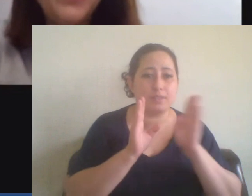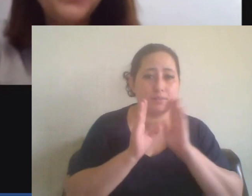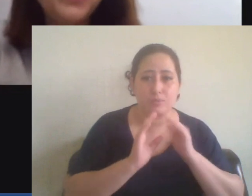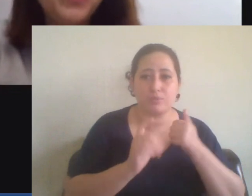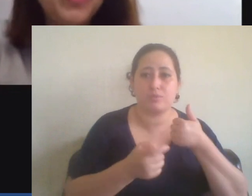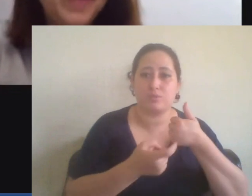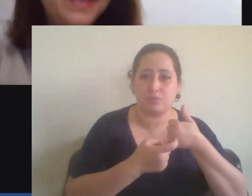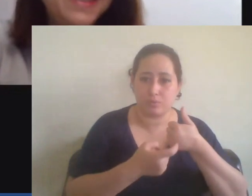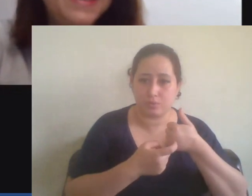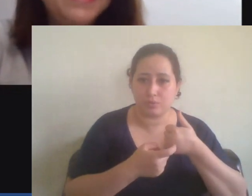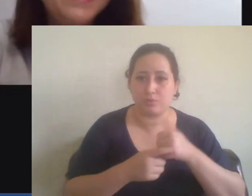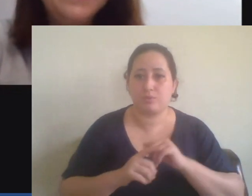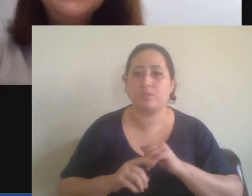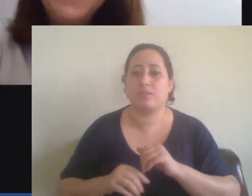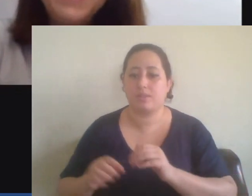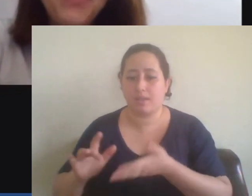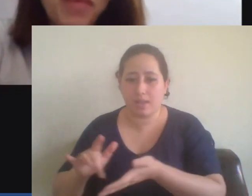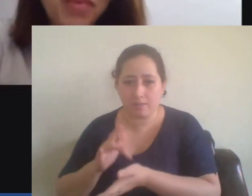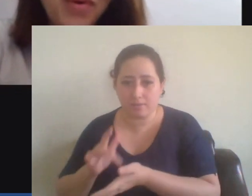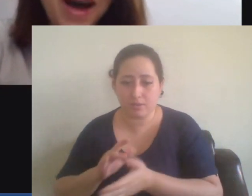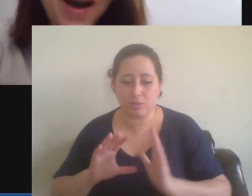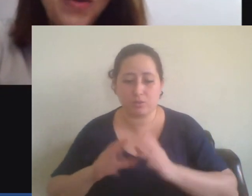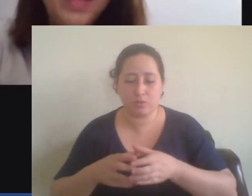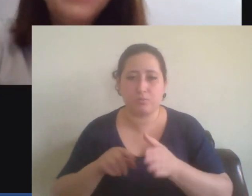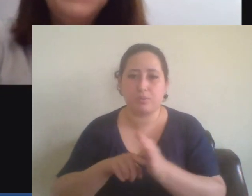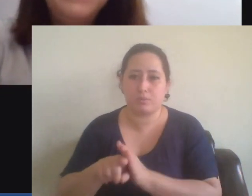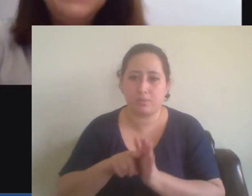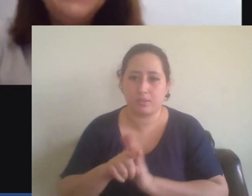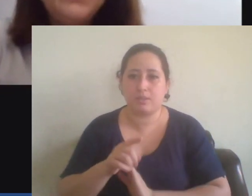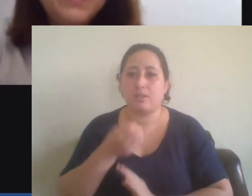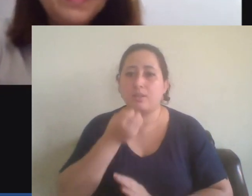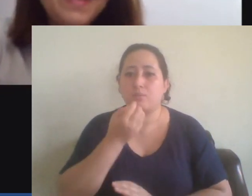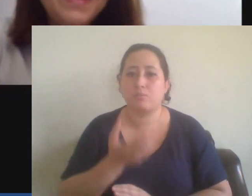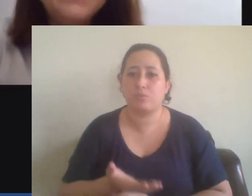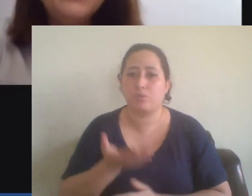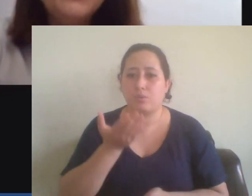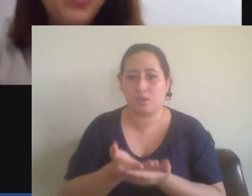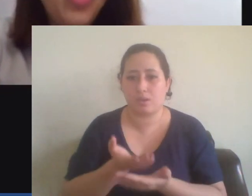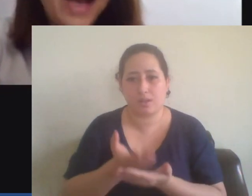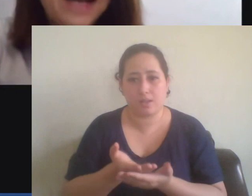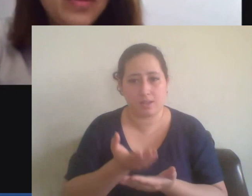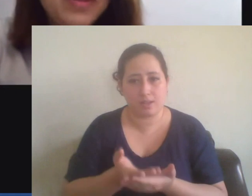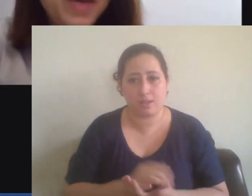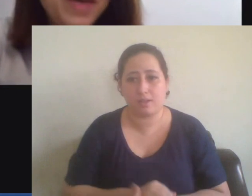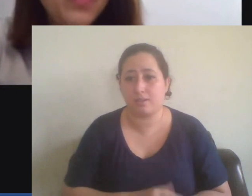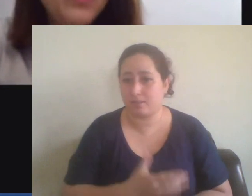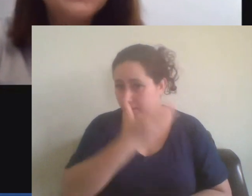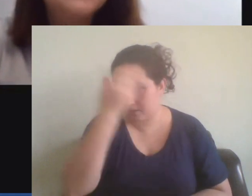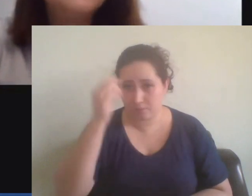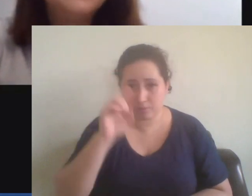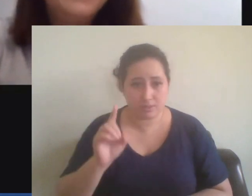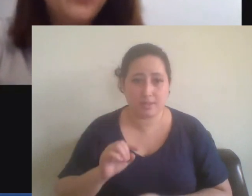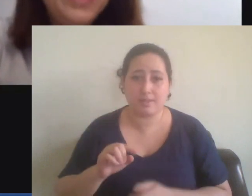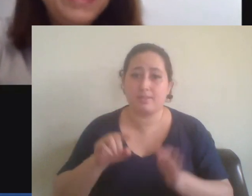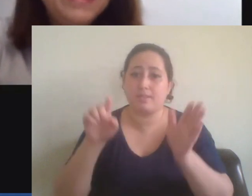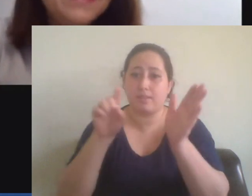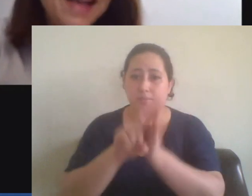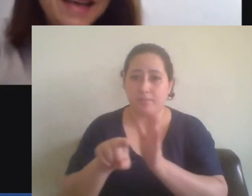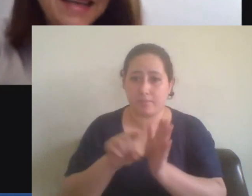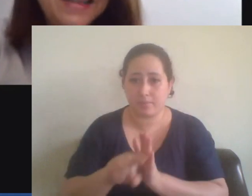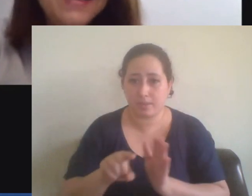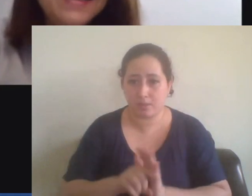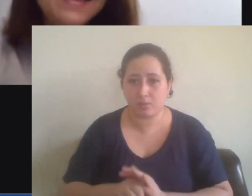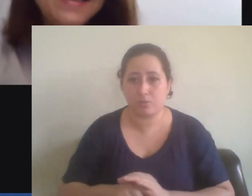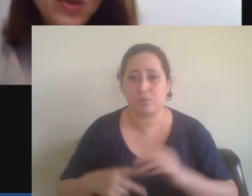revista quanto do grupo de pesquisa. tenham uma boa aula. Não se esqueçam de colocar suas perguntas, o